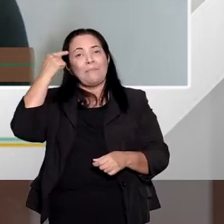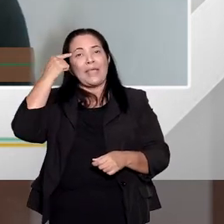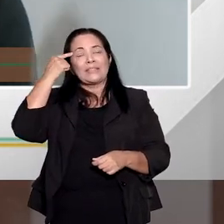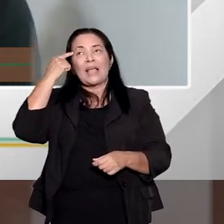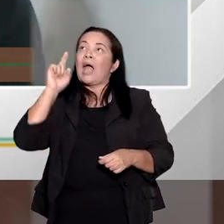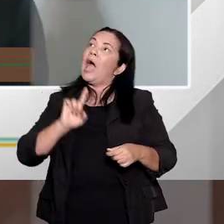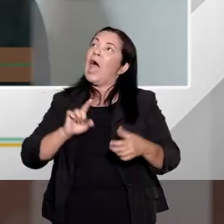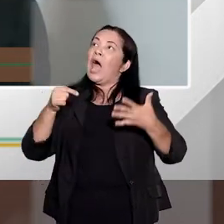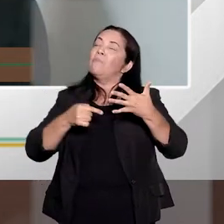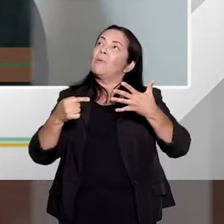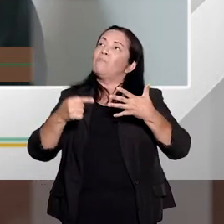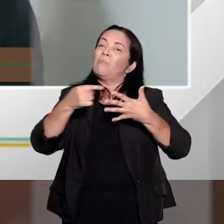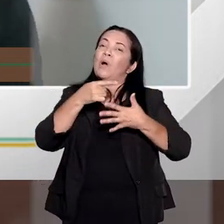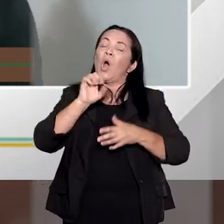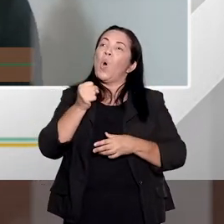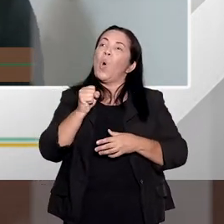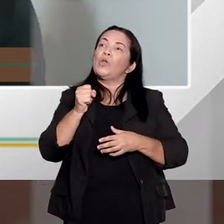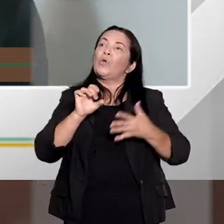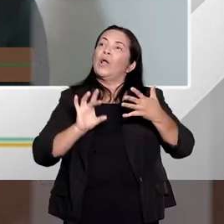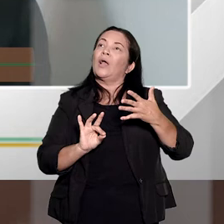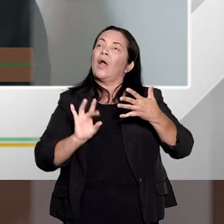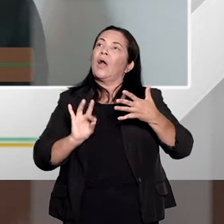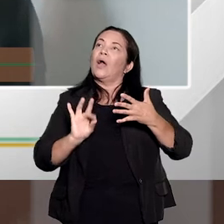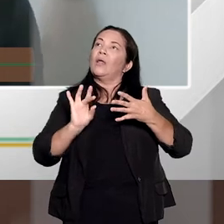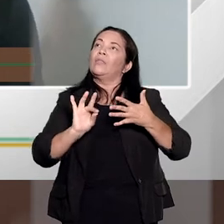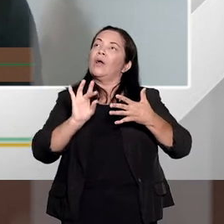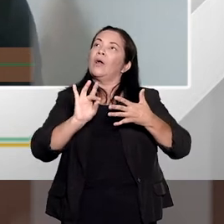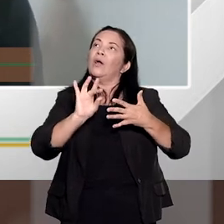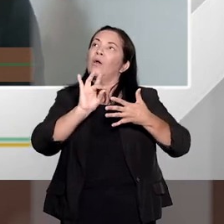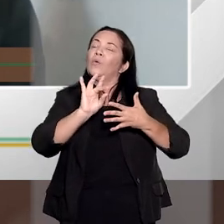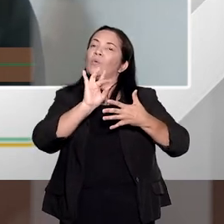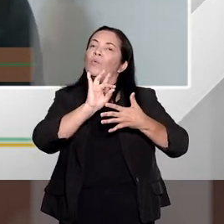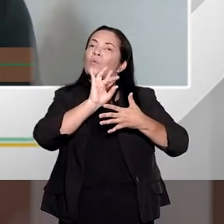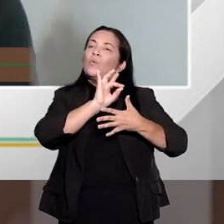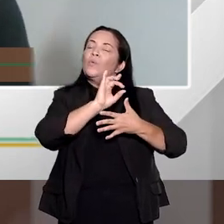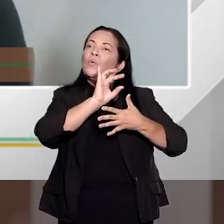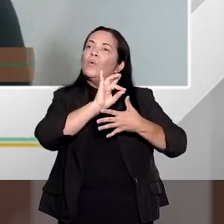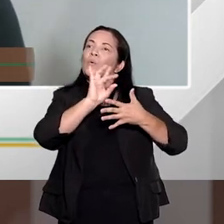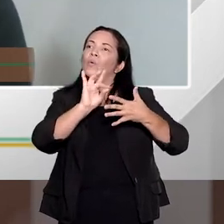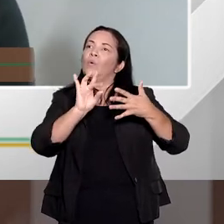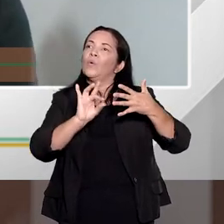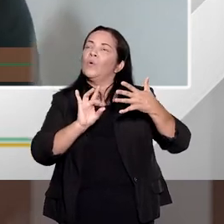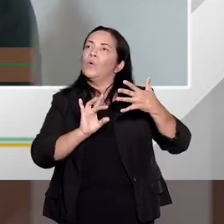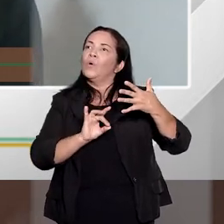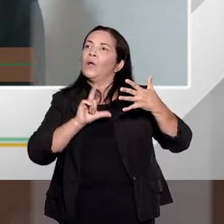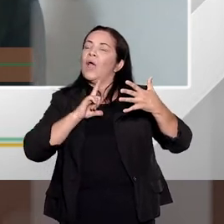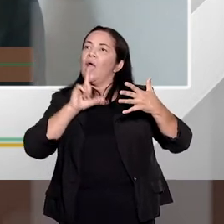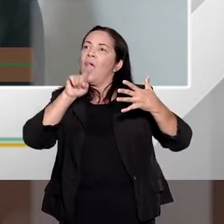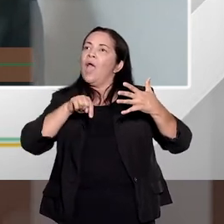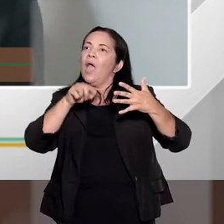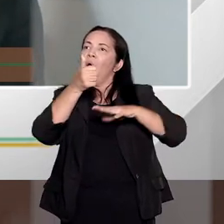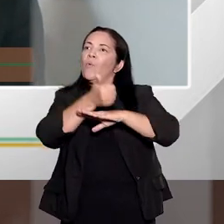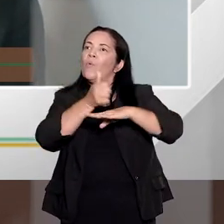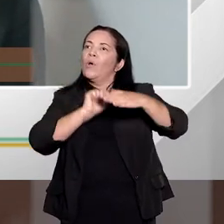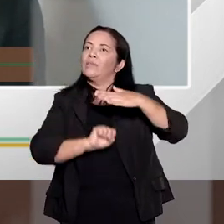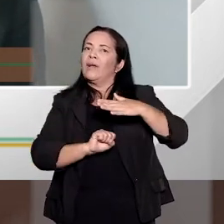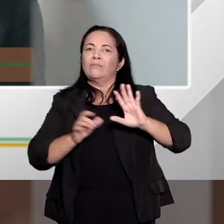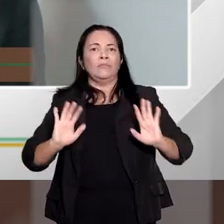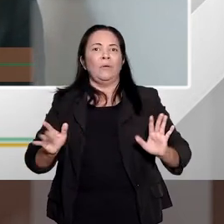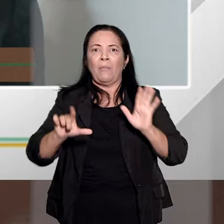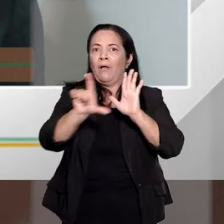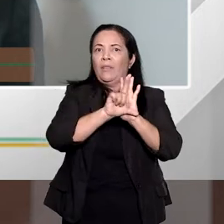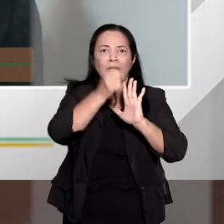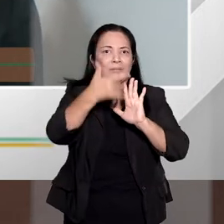critérios, então, cada critério eu vou dividir oito aqui, então, cada critério fica em um oitavo, mas não está nada,